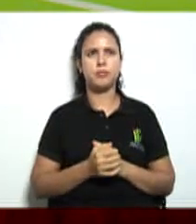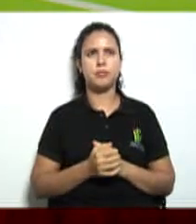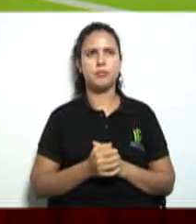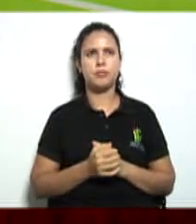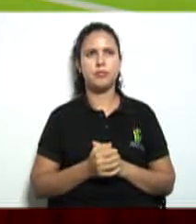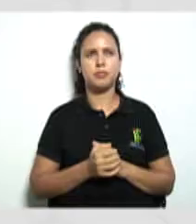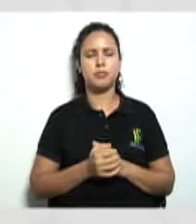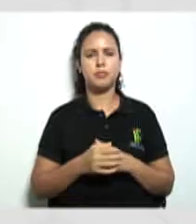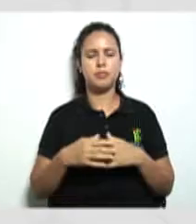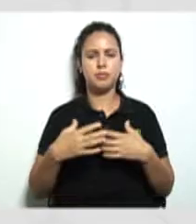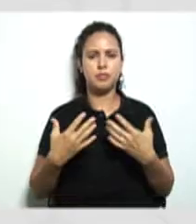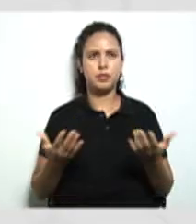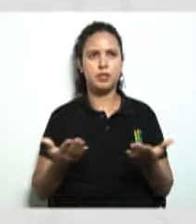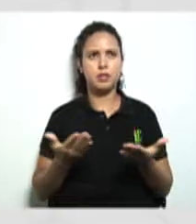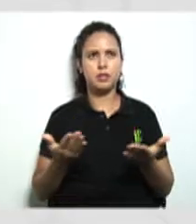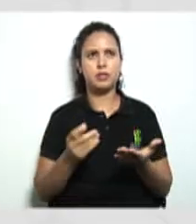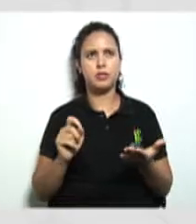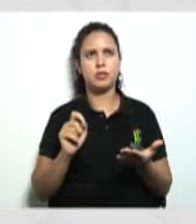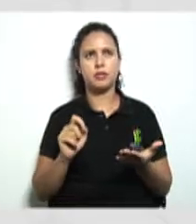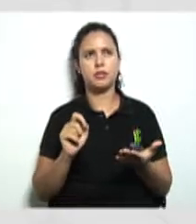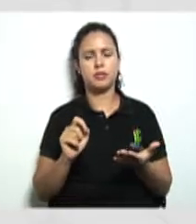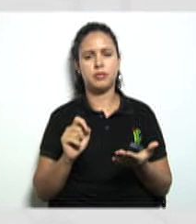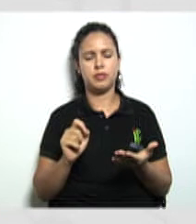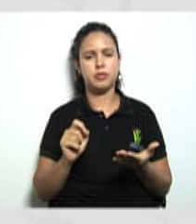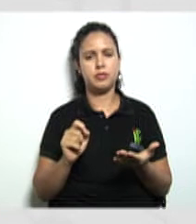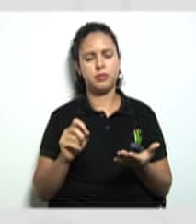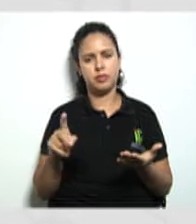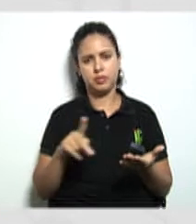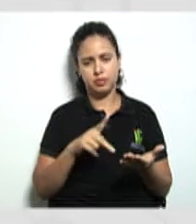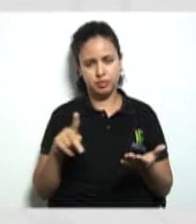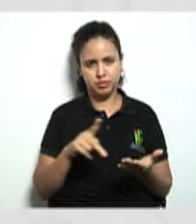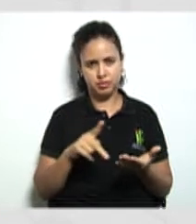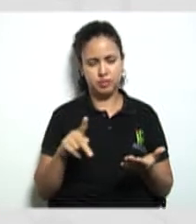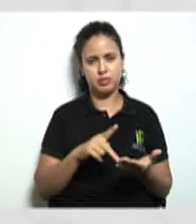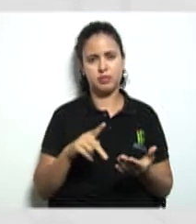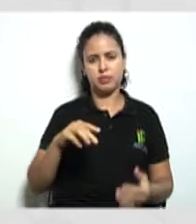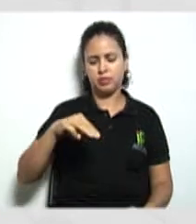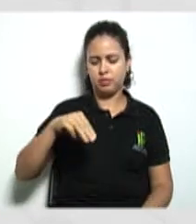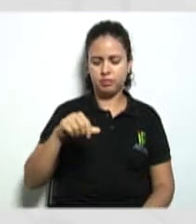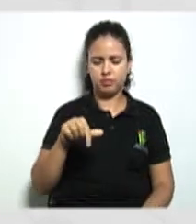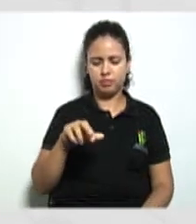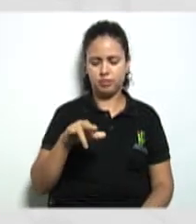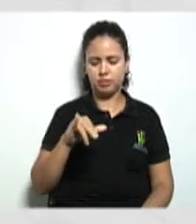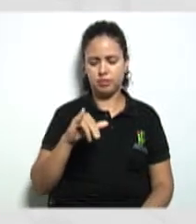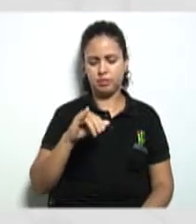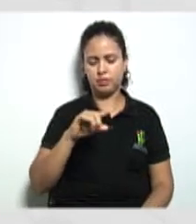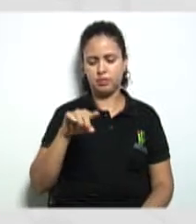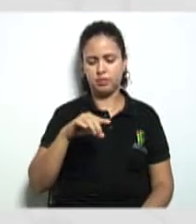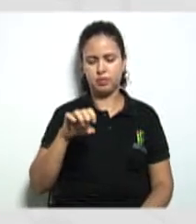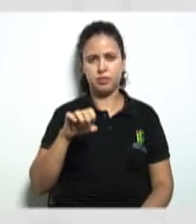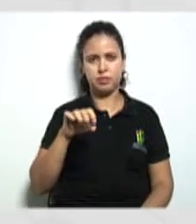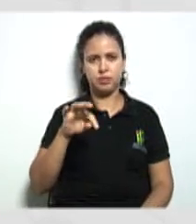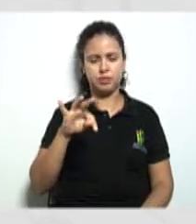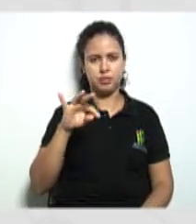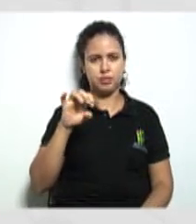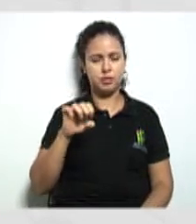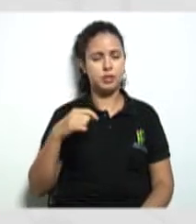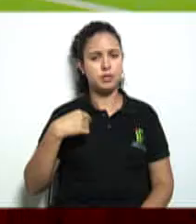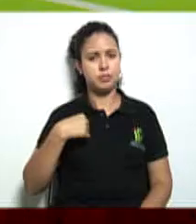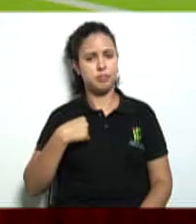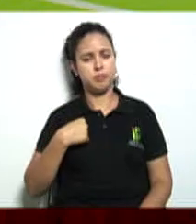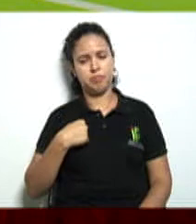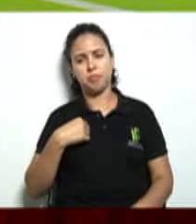e olha só agora a professora Marisette vai dar um recadinho para vocês eu estou muito feliz com esse feedback muito feliz que vocês